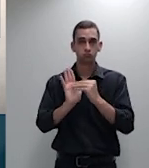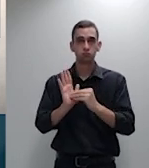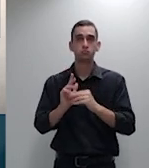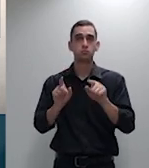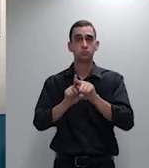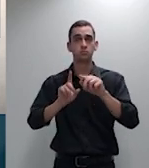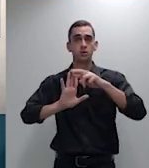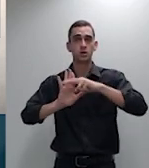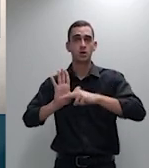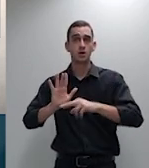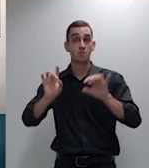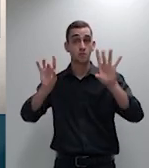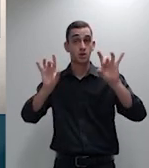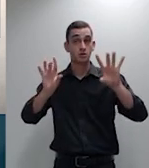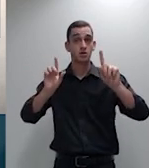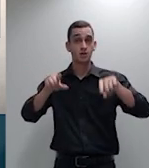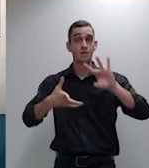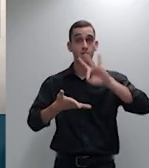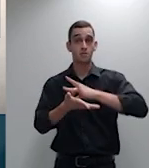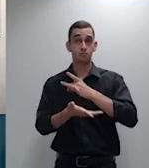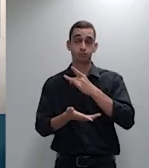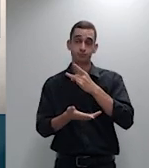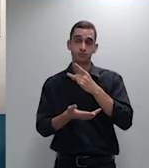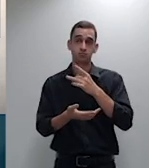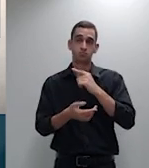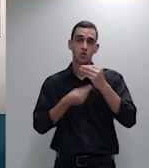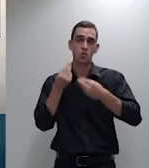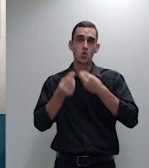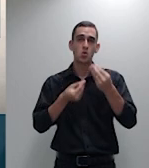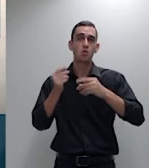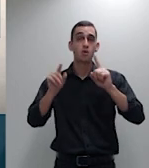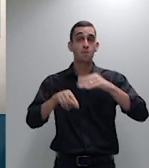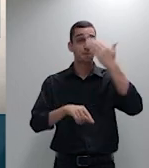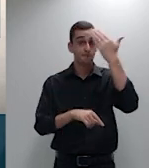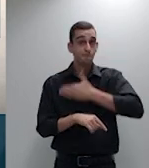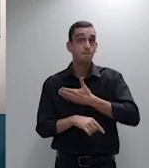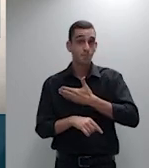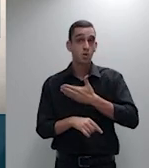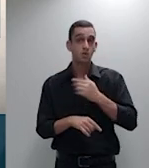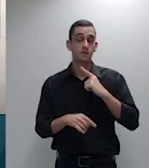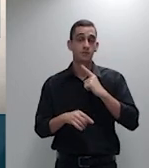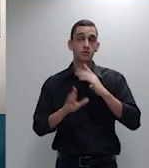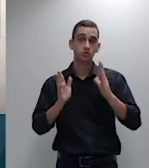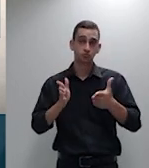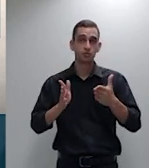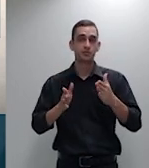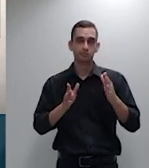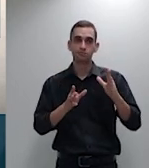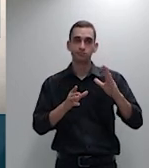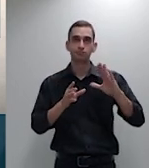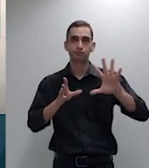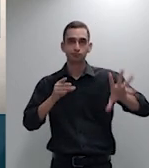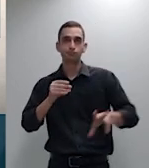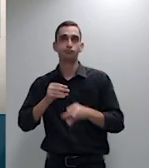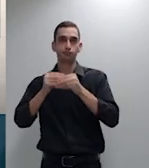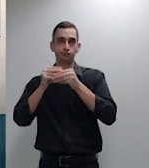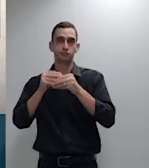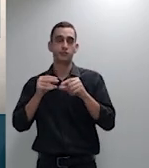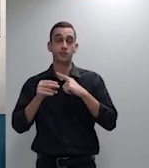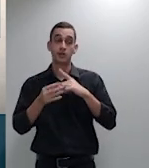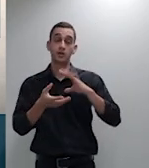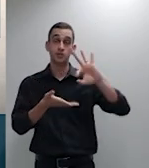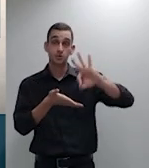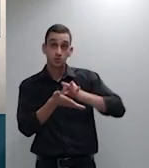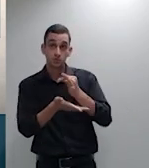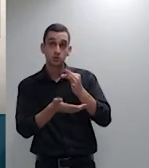cabendo a instituição que juntou o documento que teve a sua assinatura colhida no seu estabelecimento a